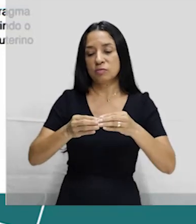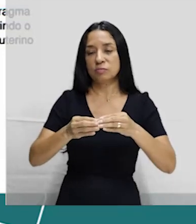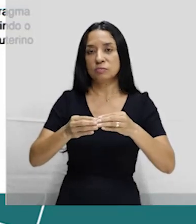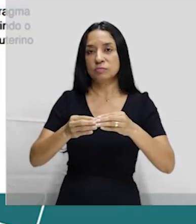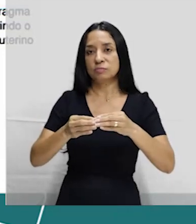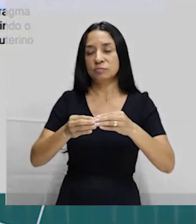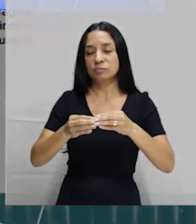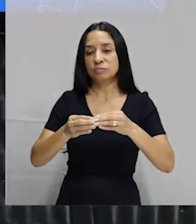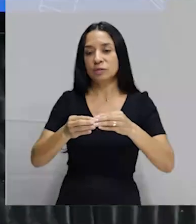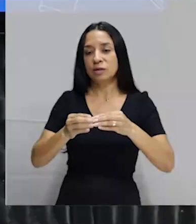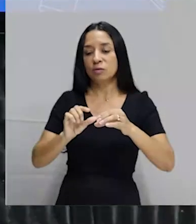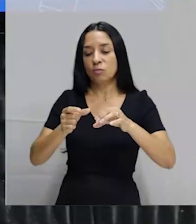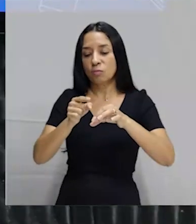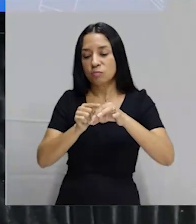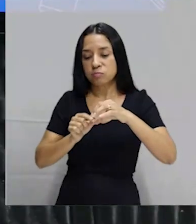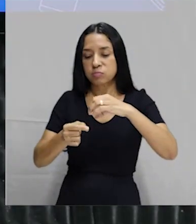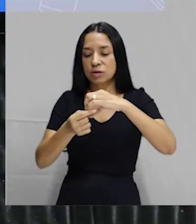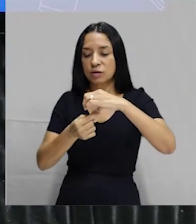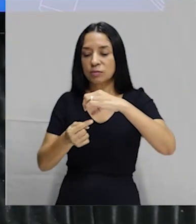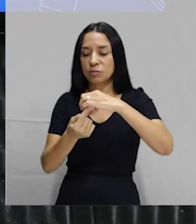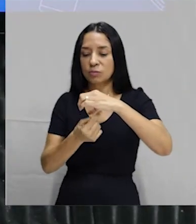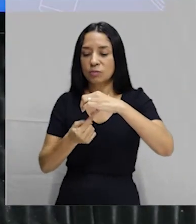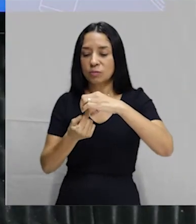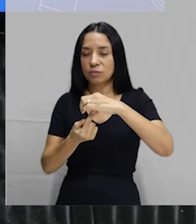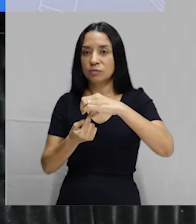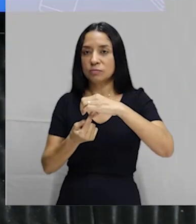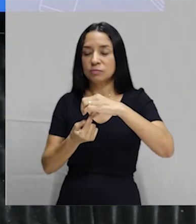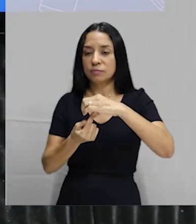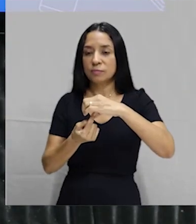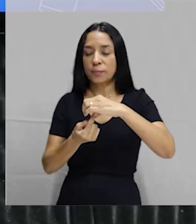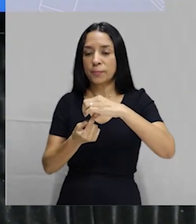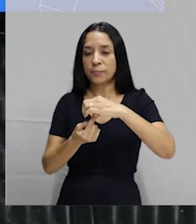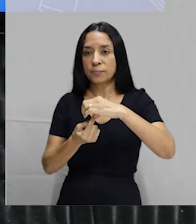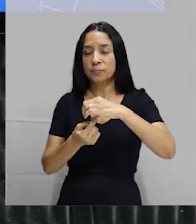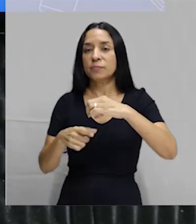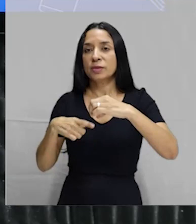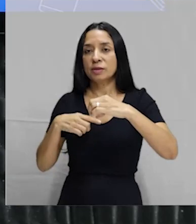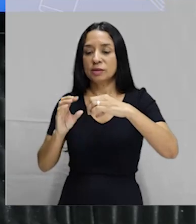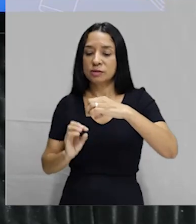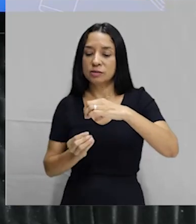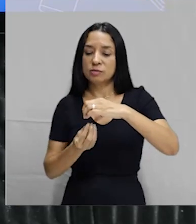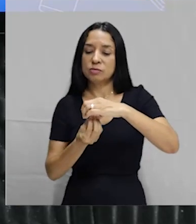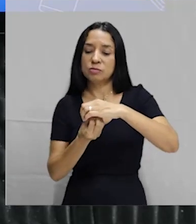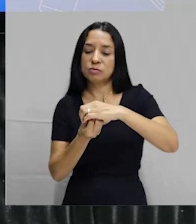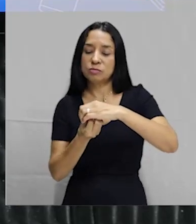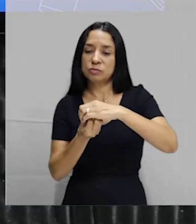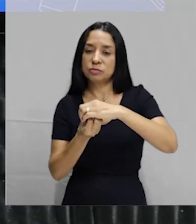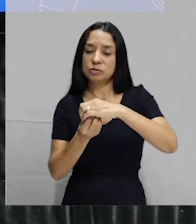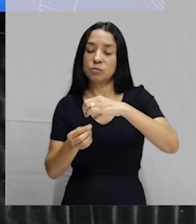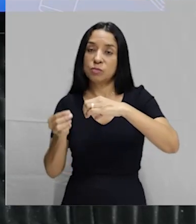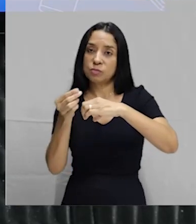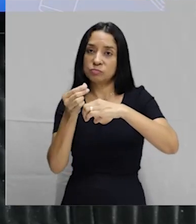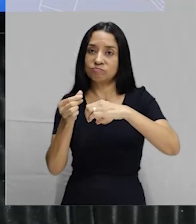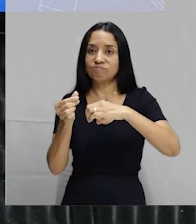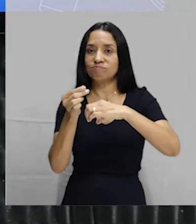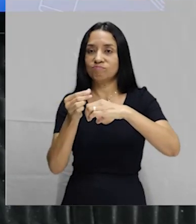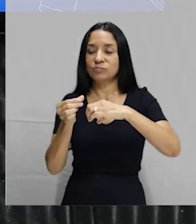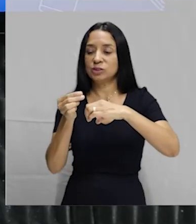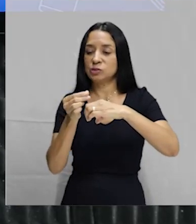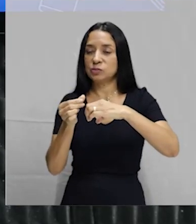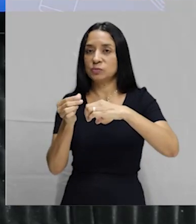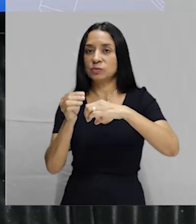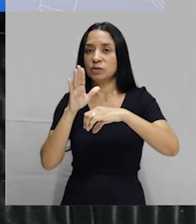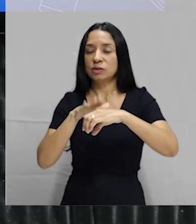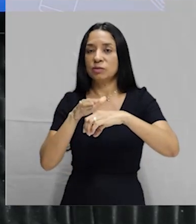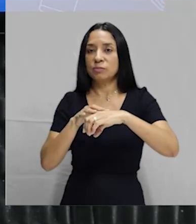argola, sei lá, e ela é de plástico, tá? E ela tem que ser envolta por um líquido. Geralmente, se coloca um